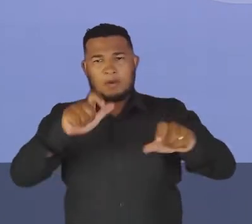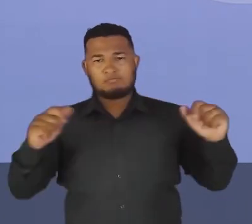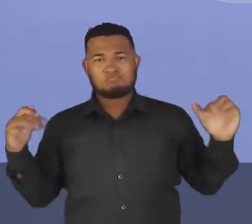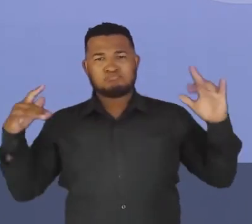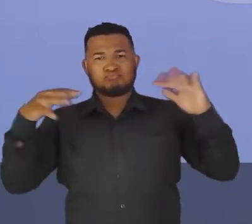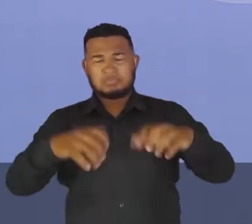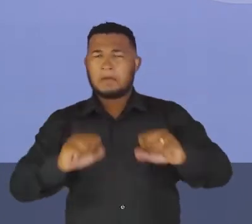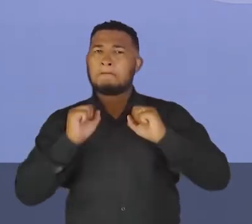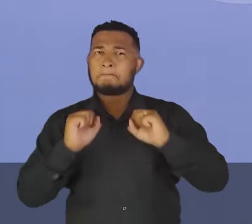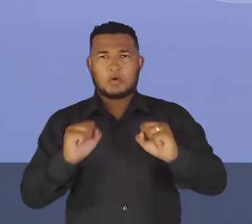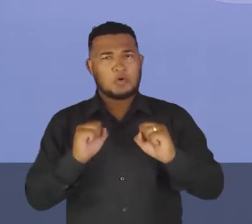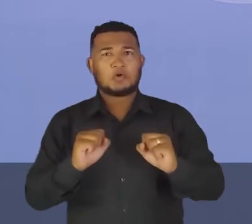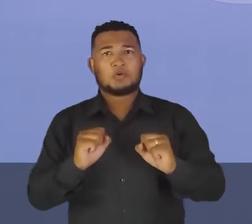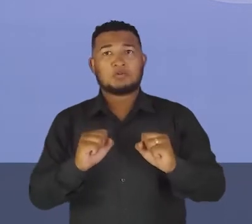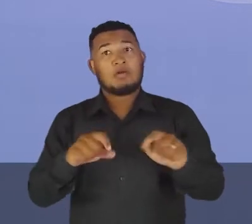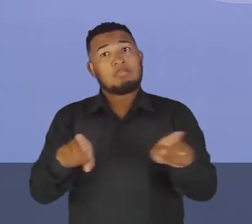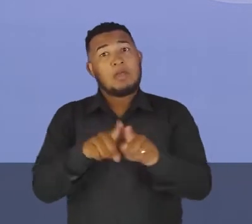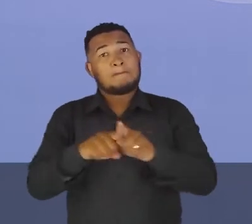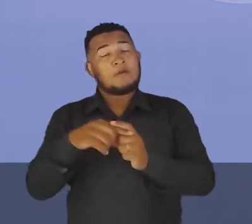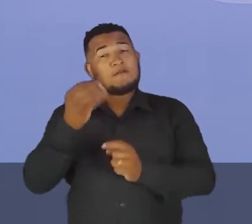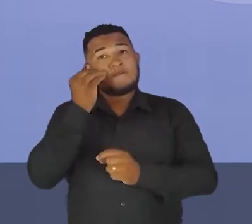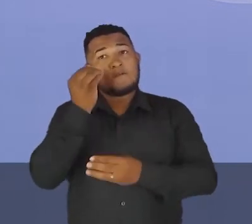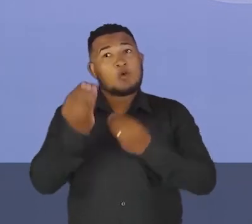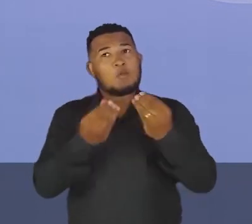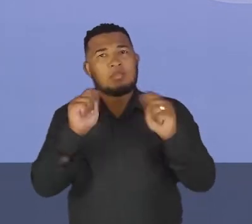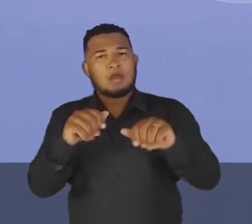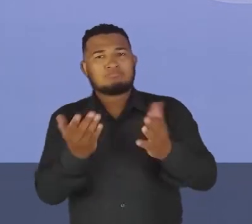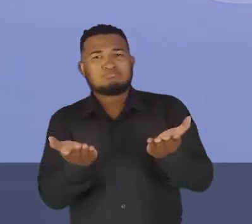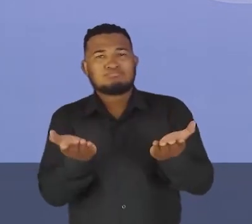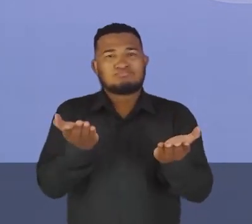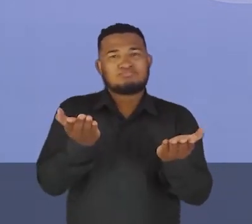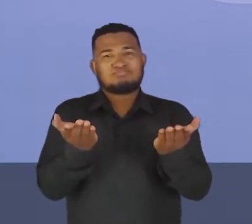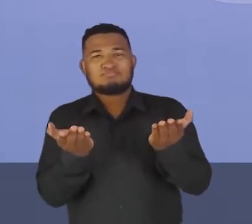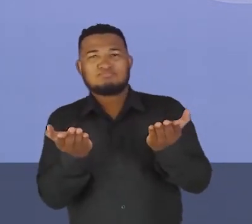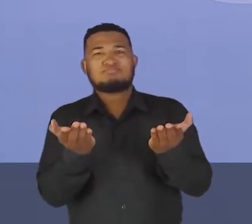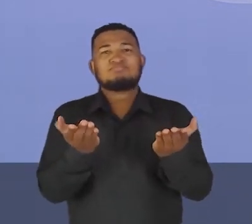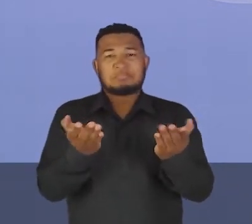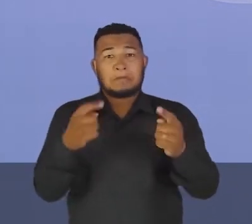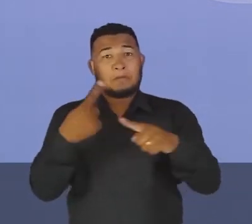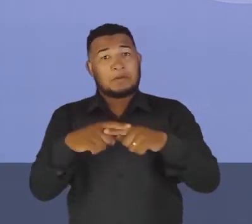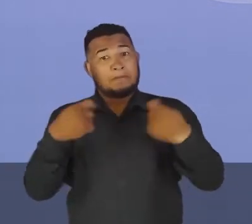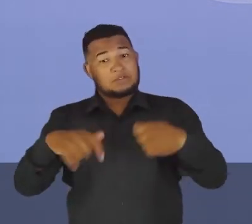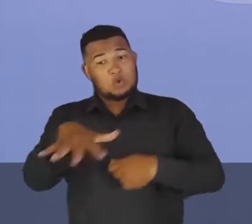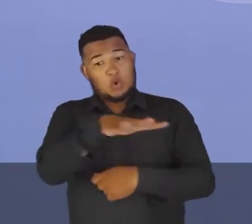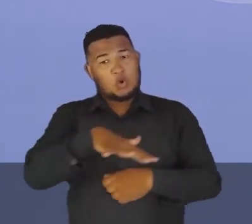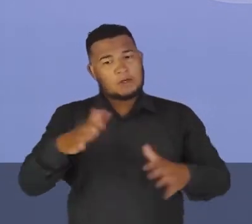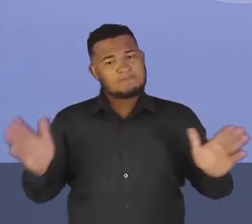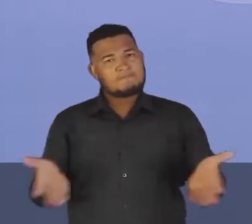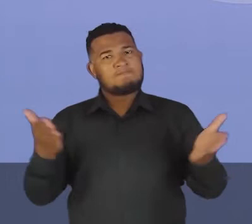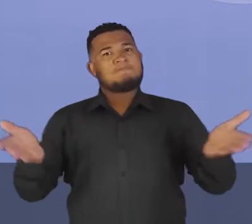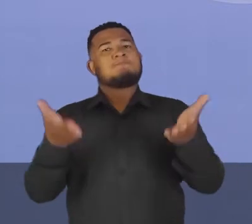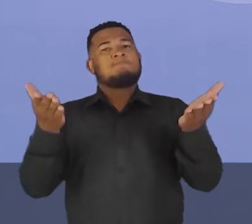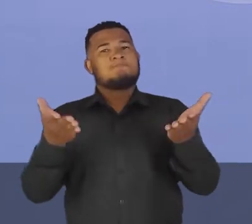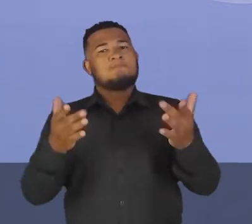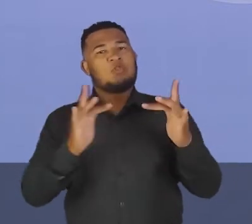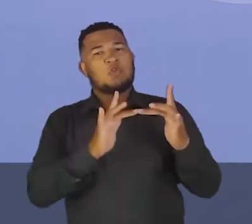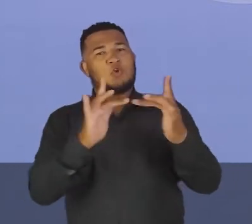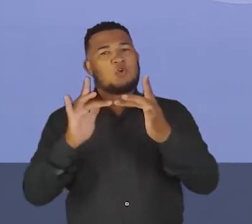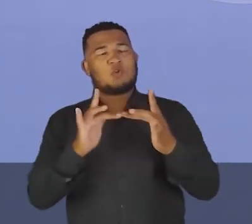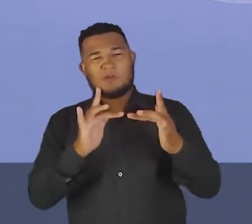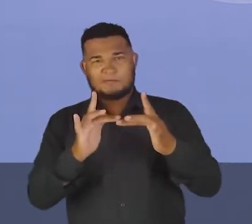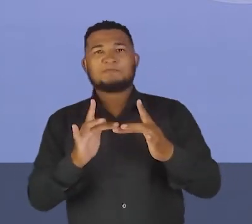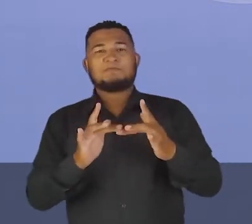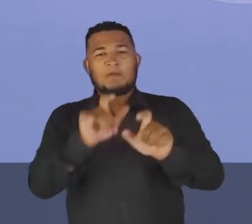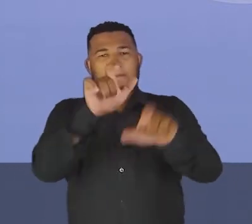comunidade, tá? Em ações sustentáveis, né? Porque a gente precisa promover, então, o local em que convivem, né? Essa comunidade,